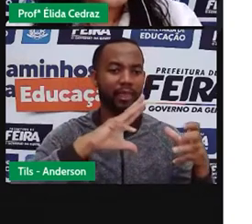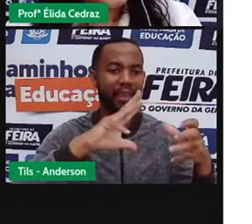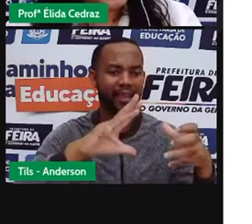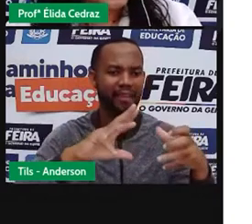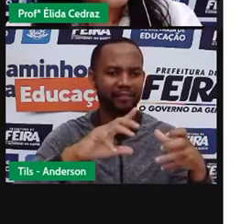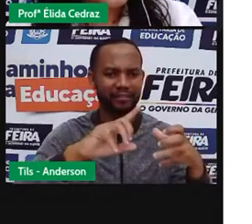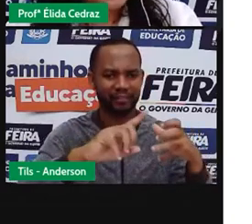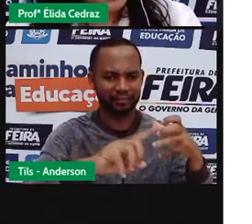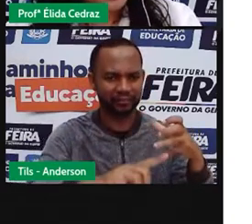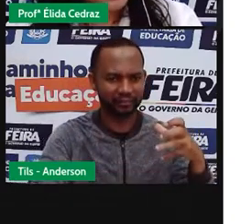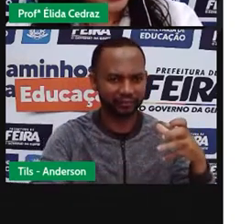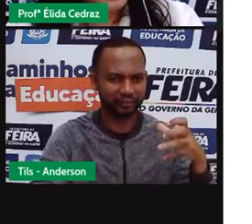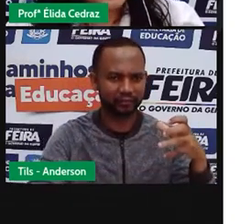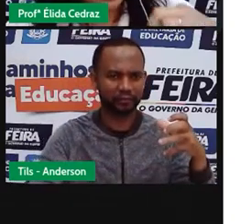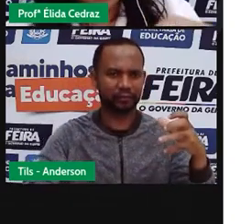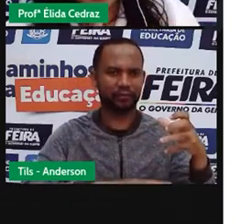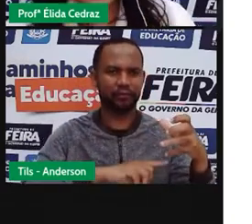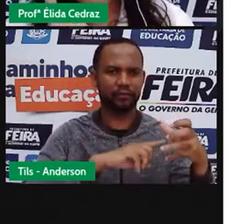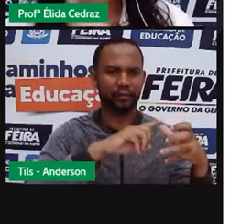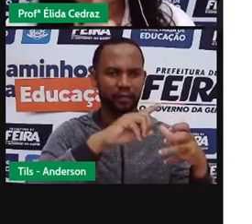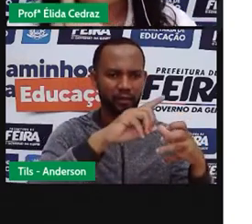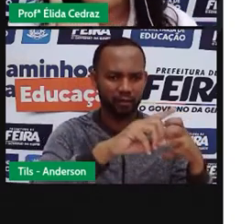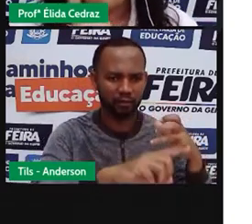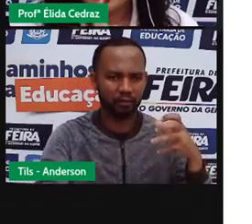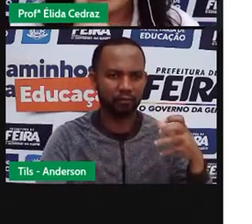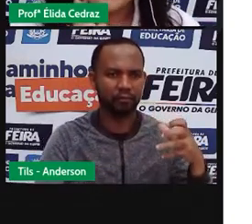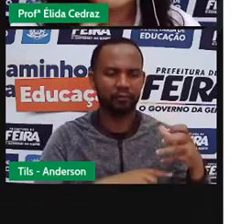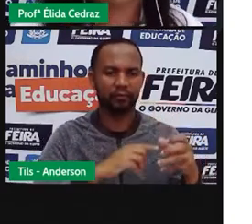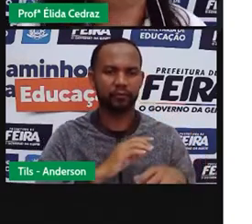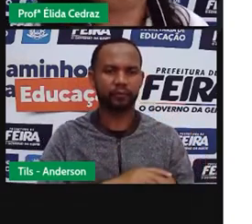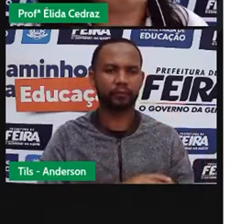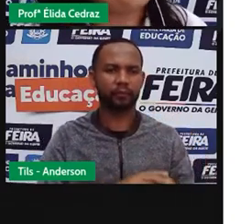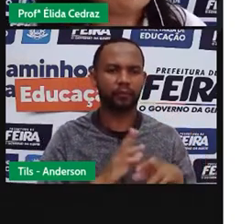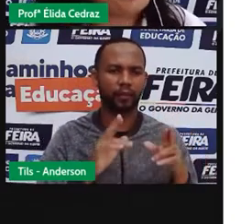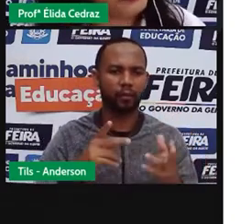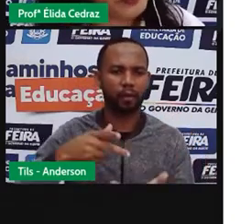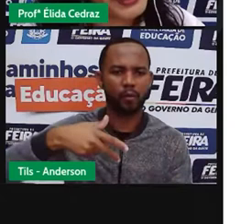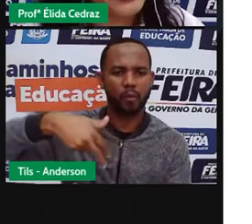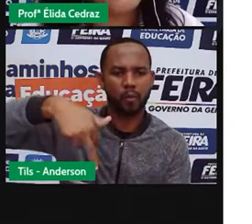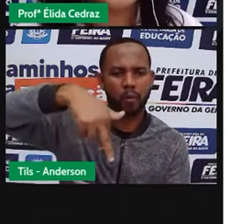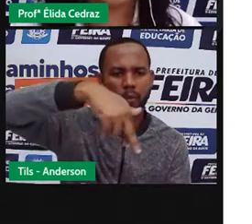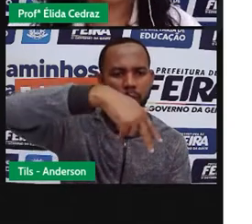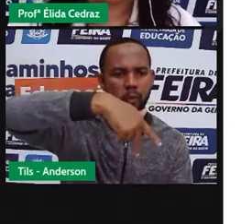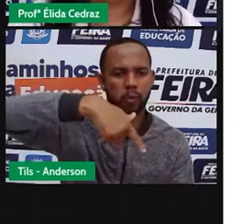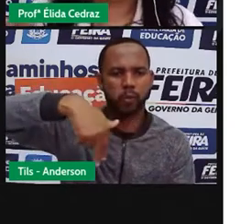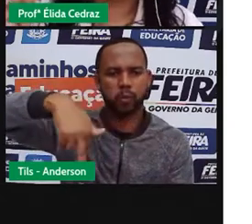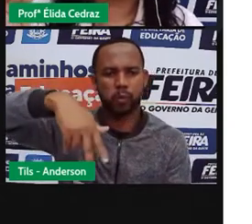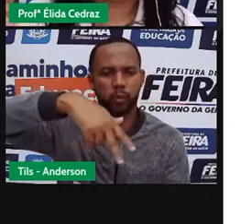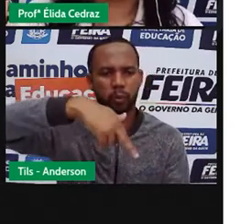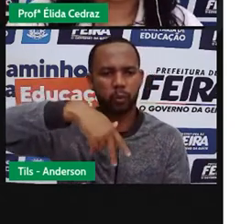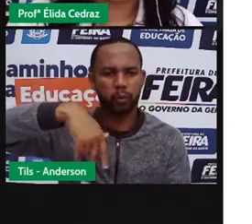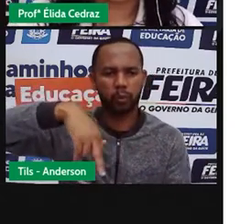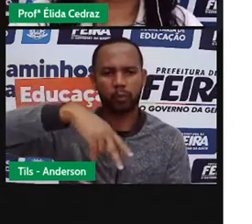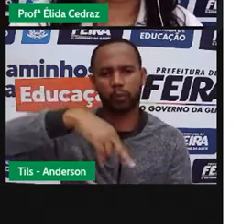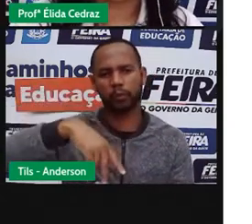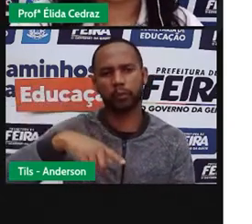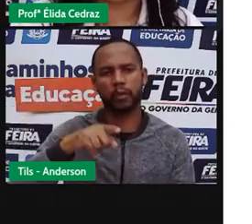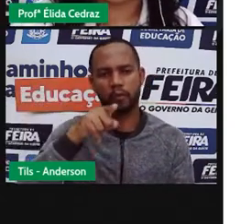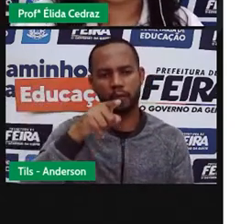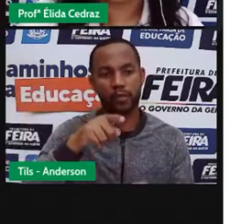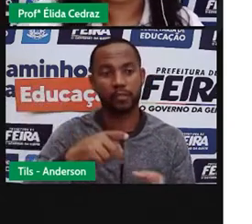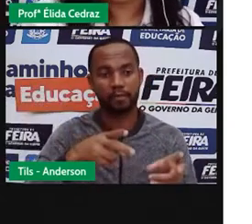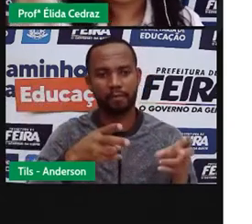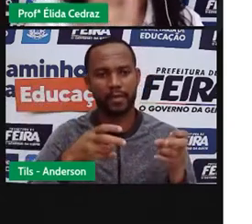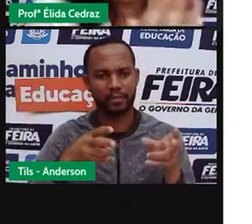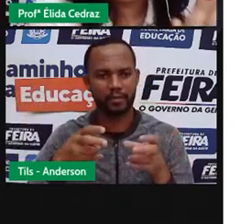girando em si mesma, como uma bailarina ou como um peão. E nós percebemos o